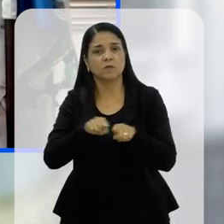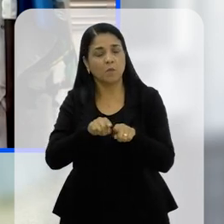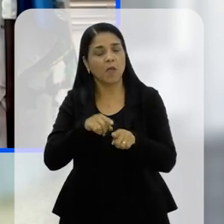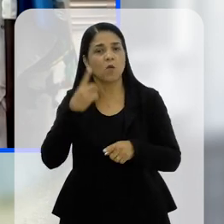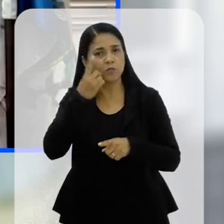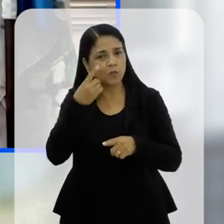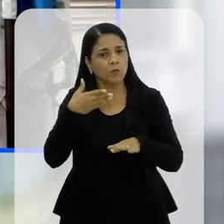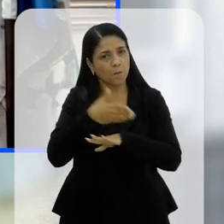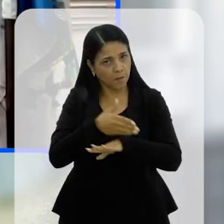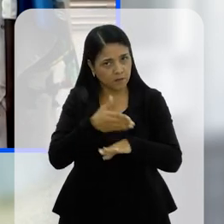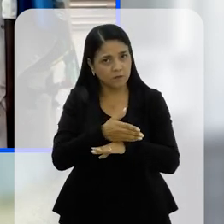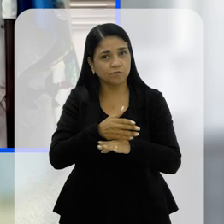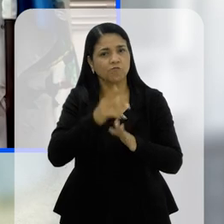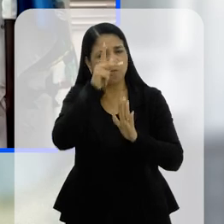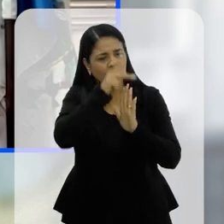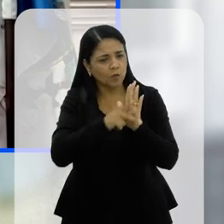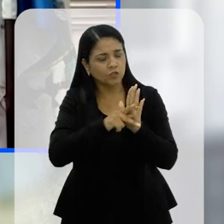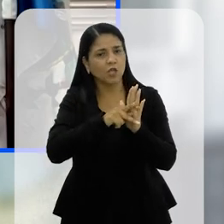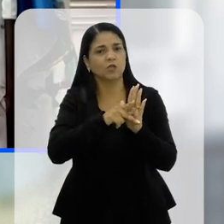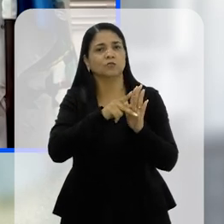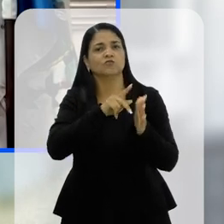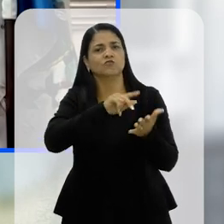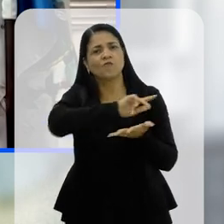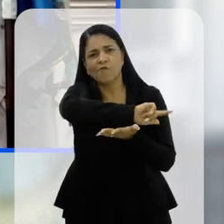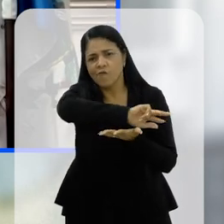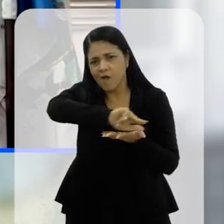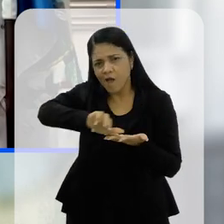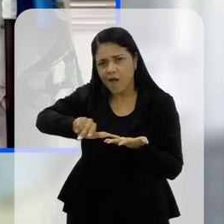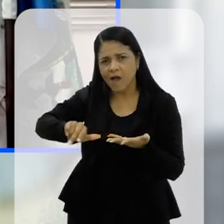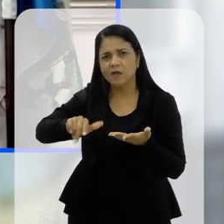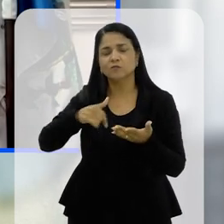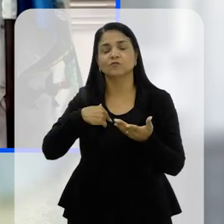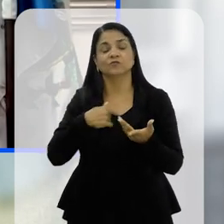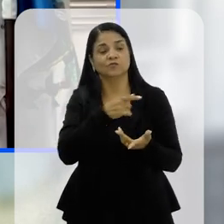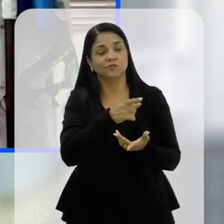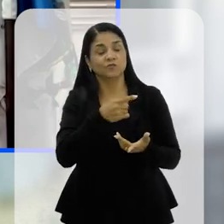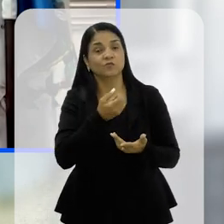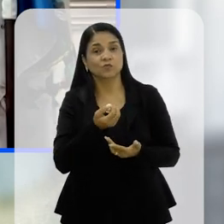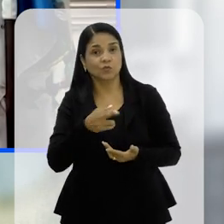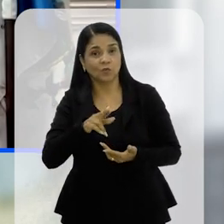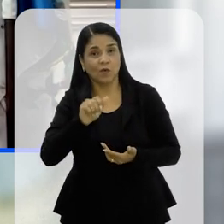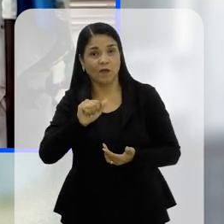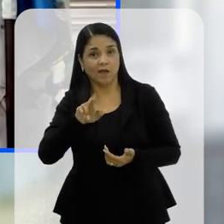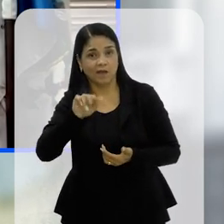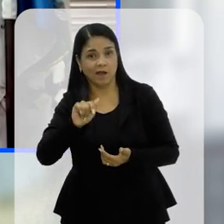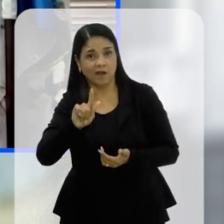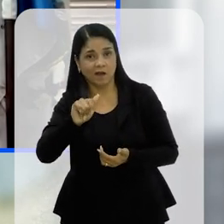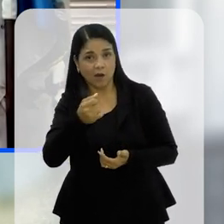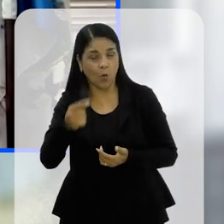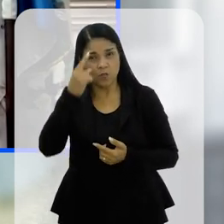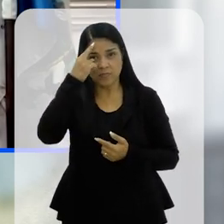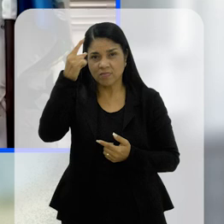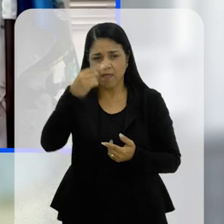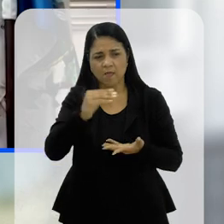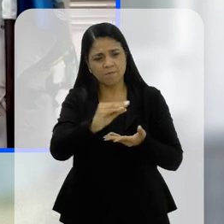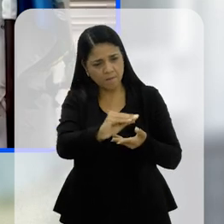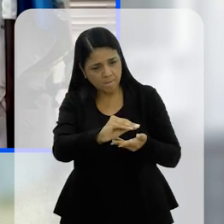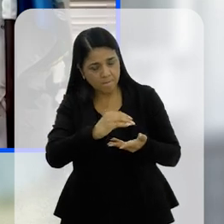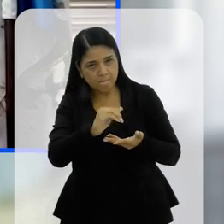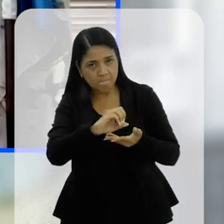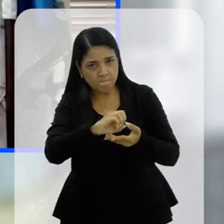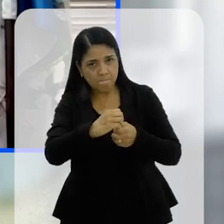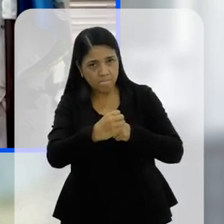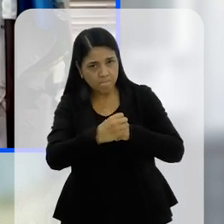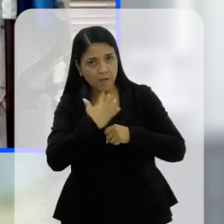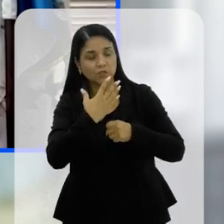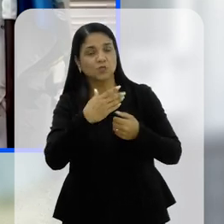continuo participando. Tem vários projetos que o doutor Aragão me passou através da ideia dele,